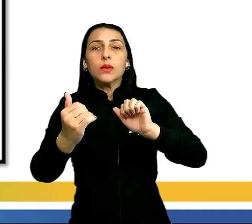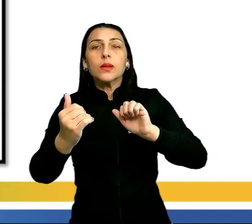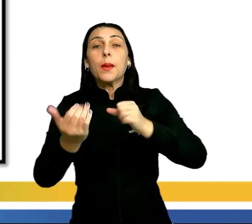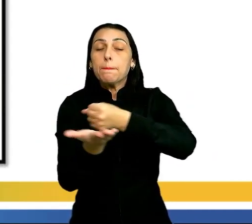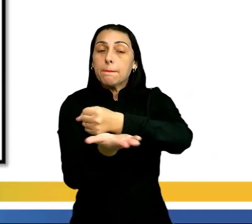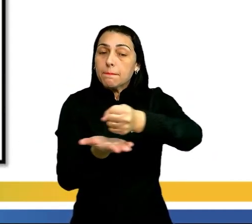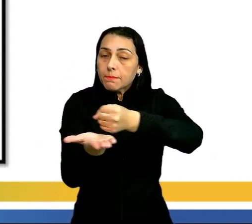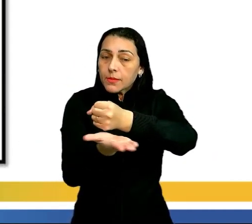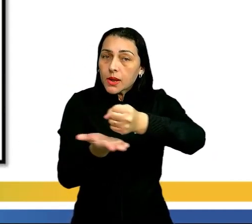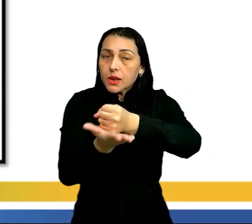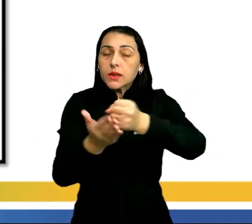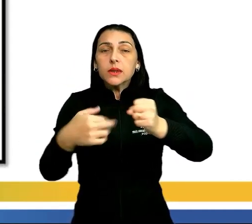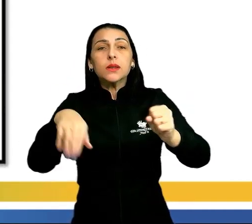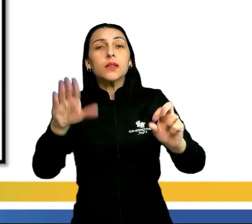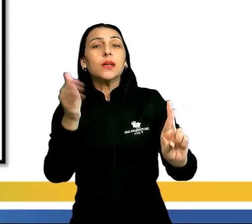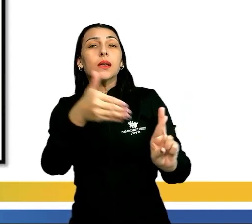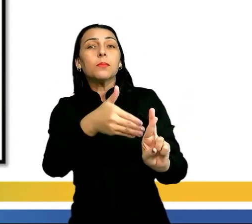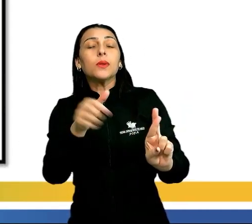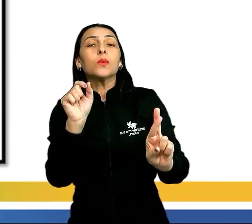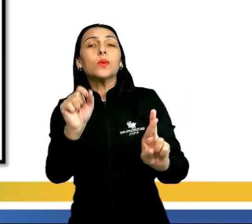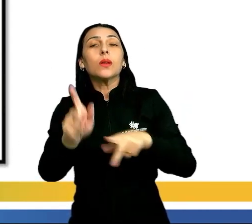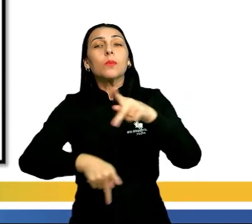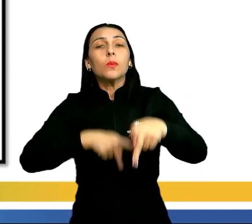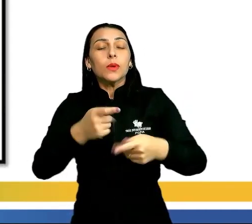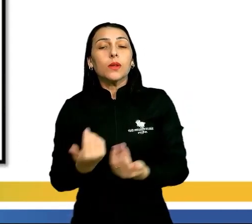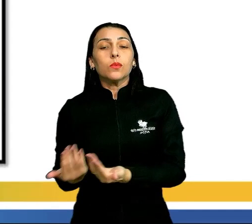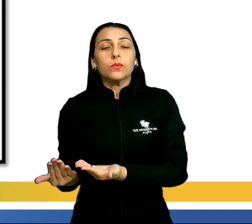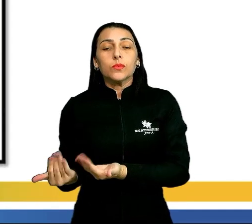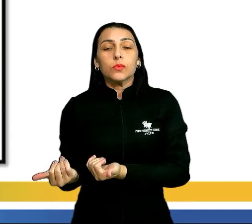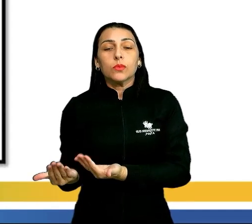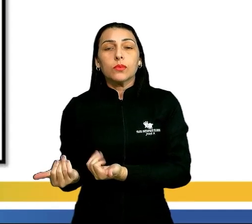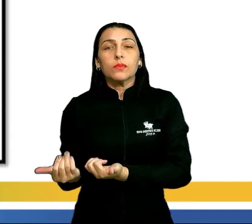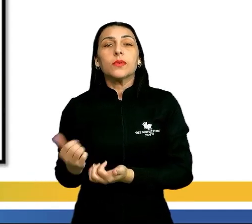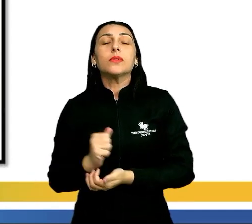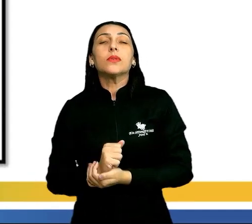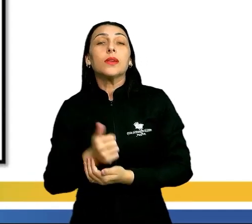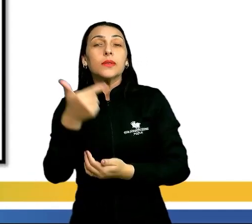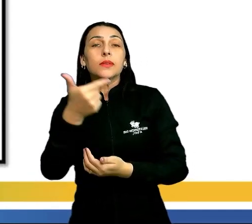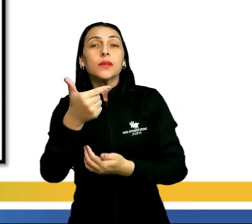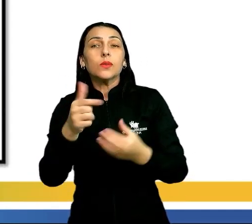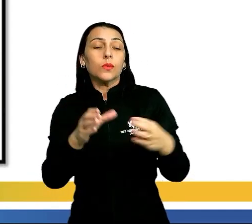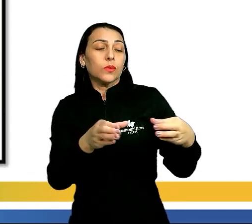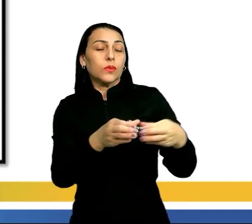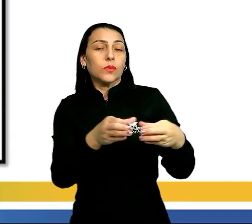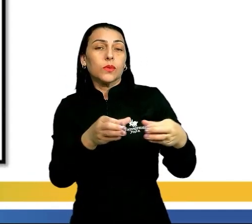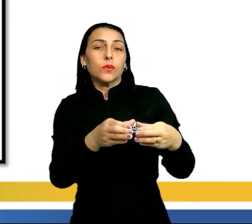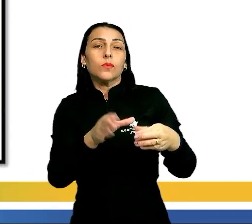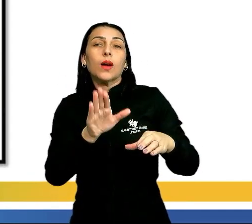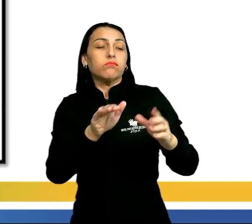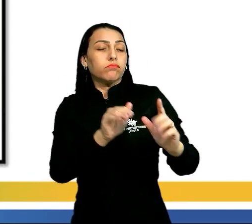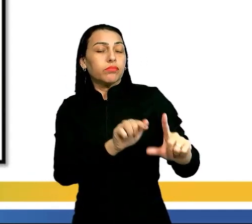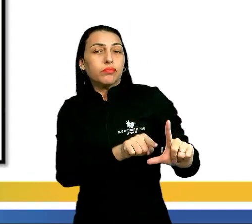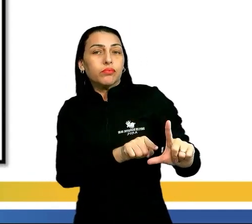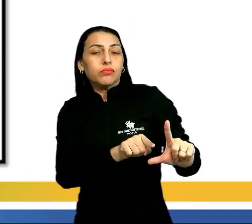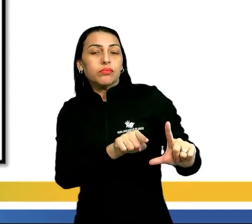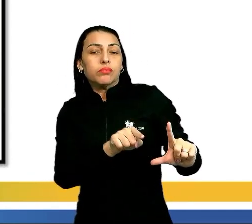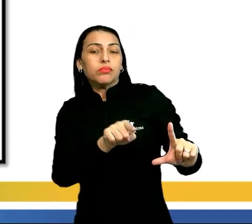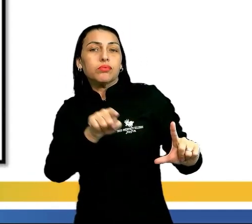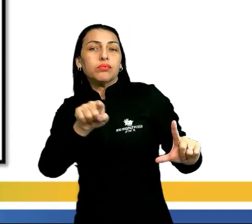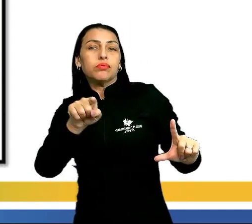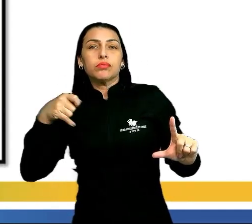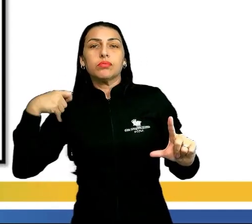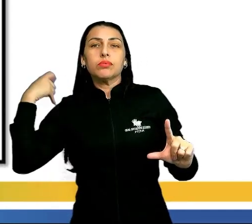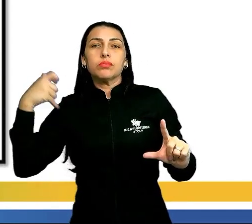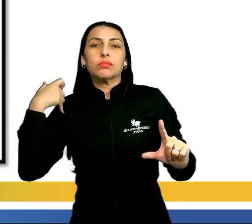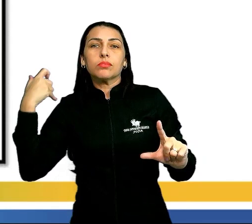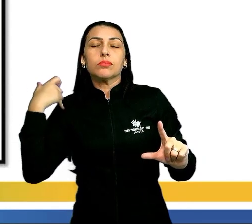de base. Representa, como eu disse, a população jovem. Essa segunda parte, conforme vai aumentando a faixa de